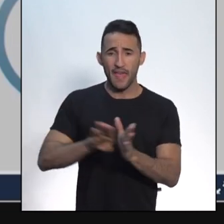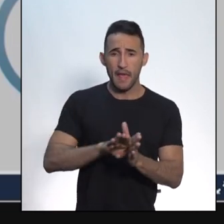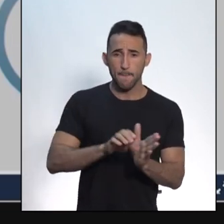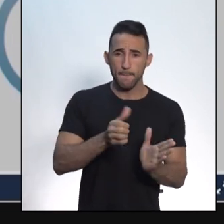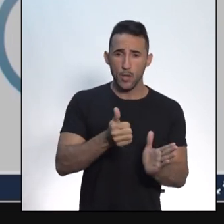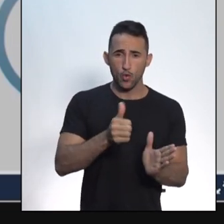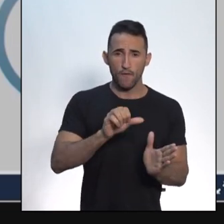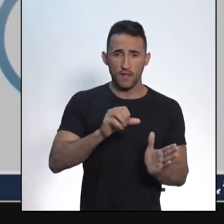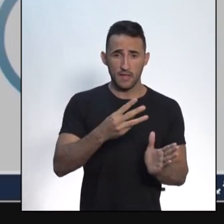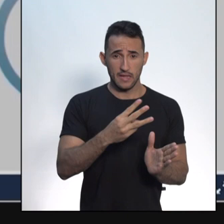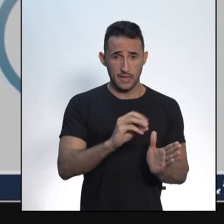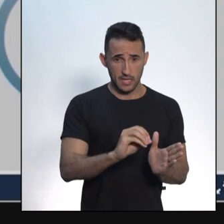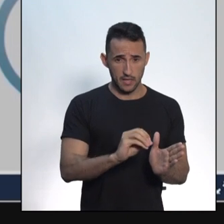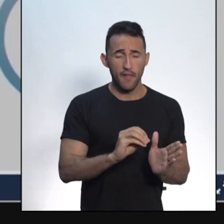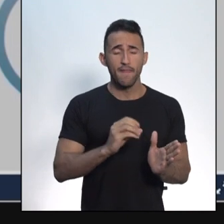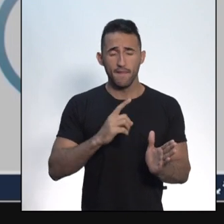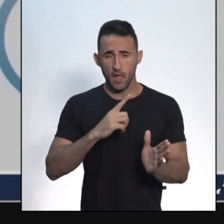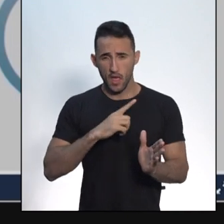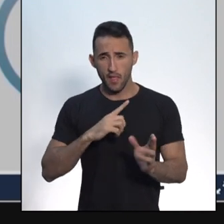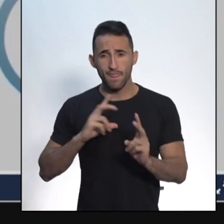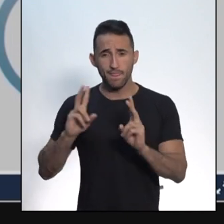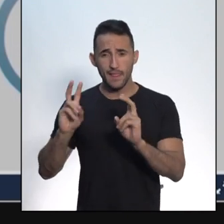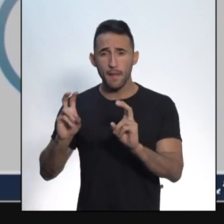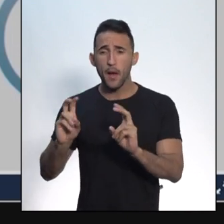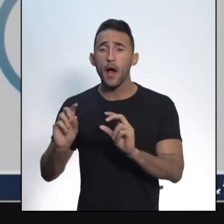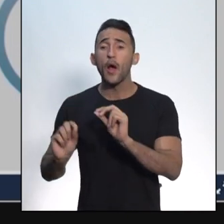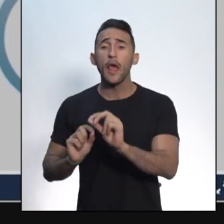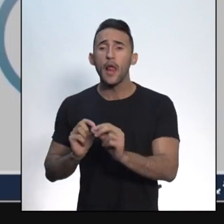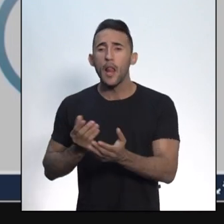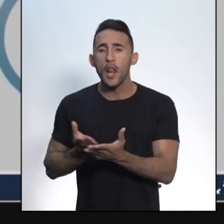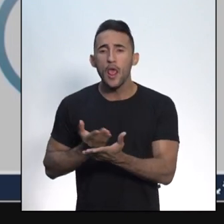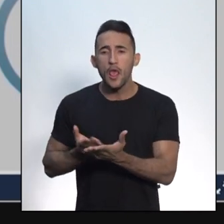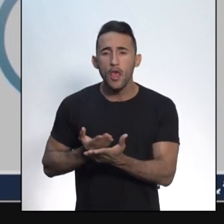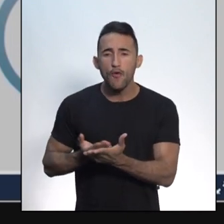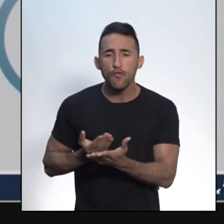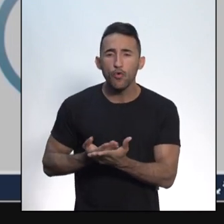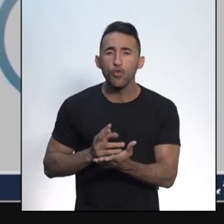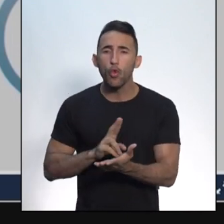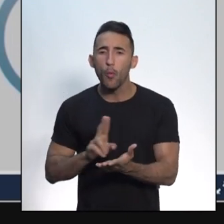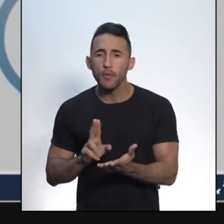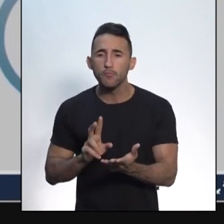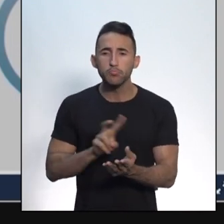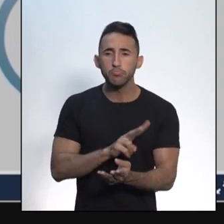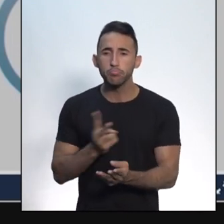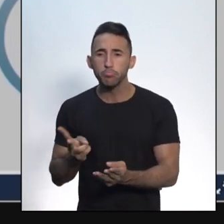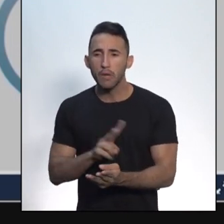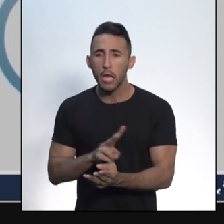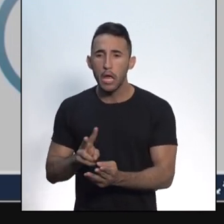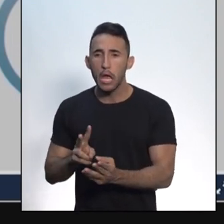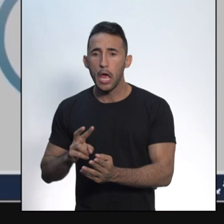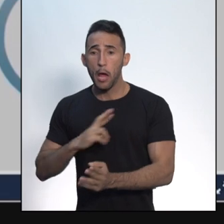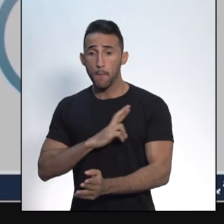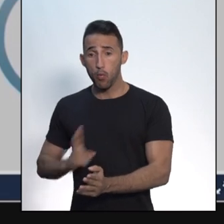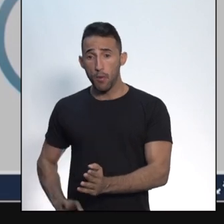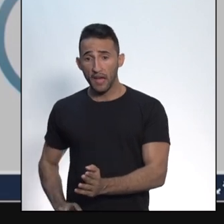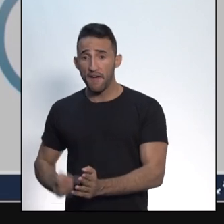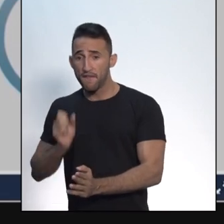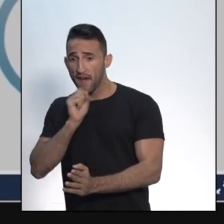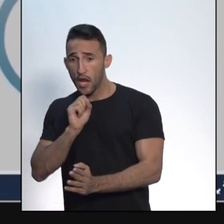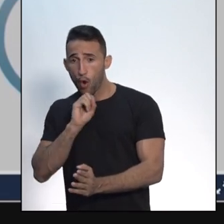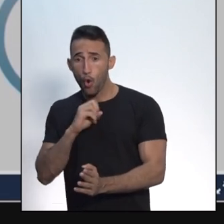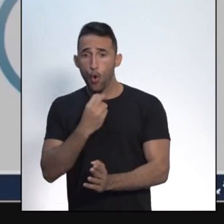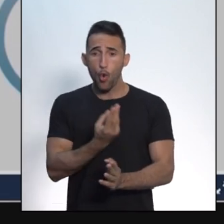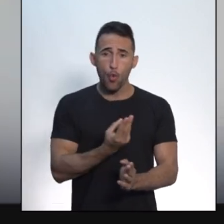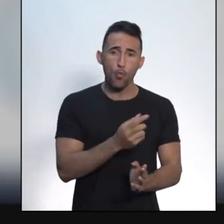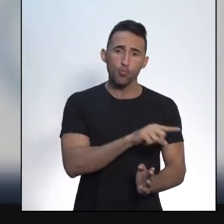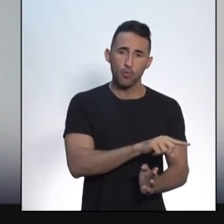Então você vai encontrar este tema nas pesquisas com essas duas nomenclaturas, República Velha